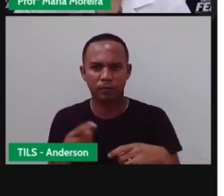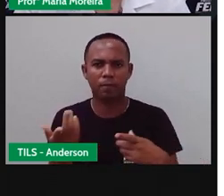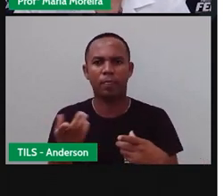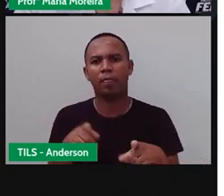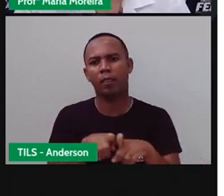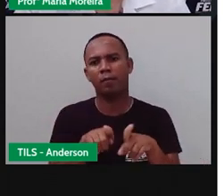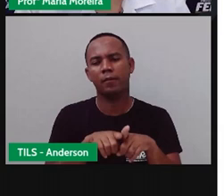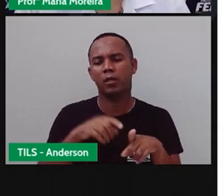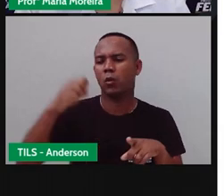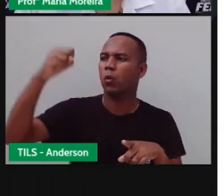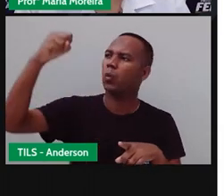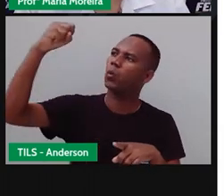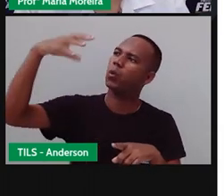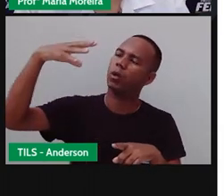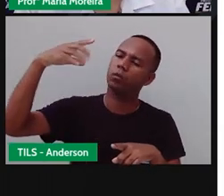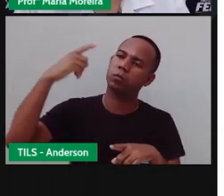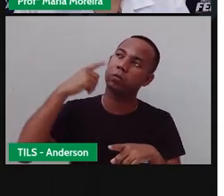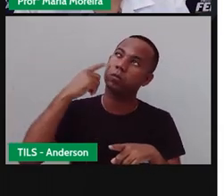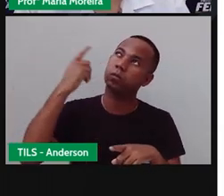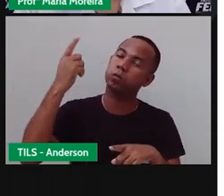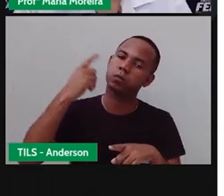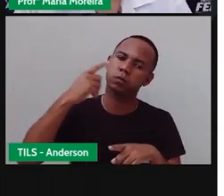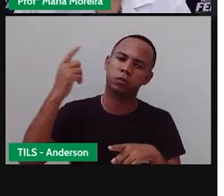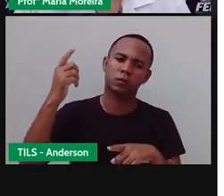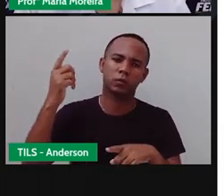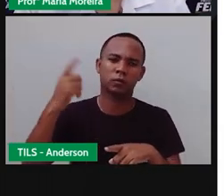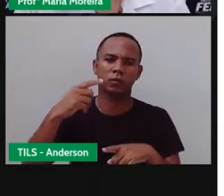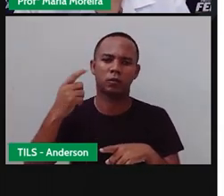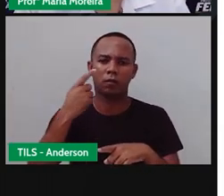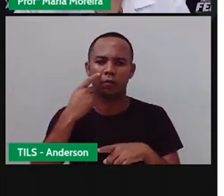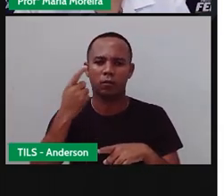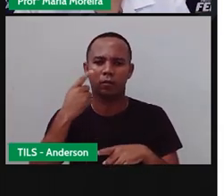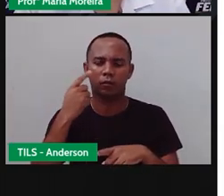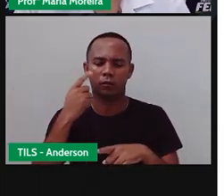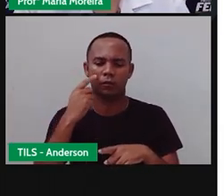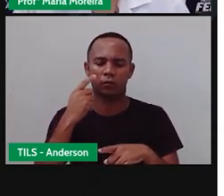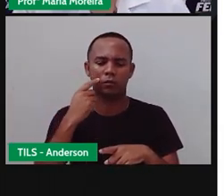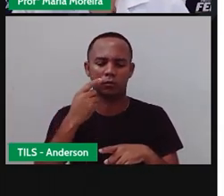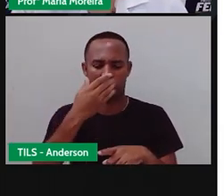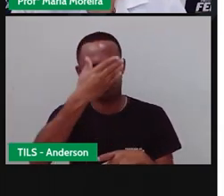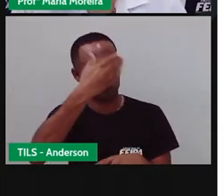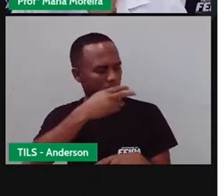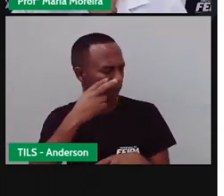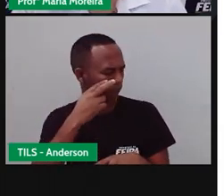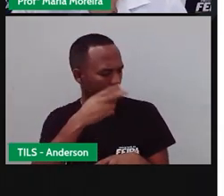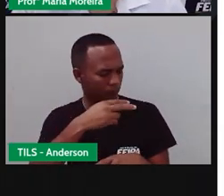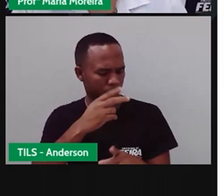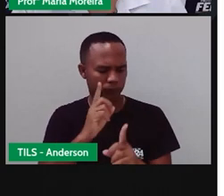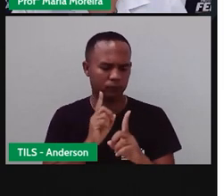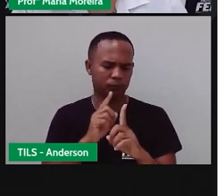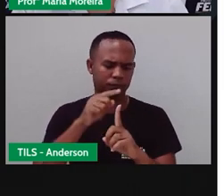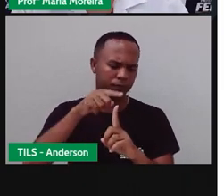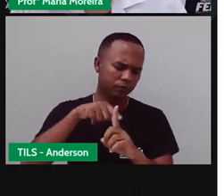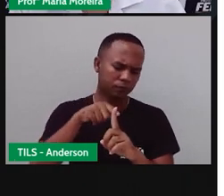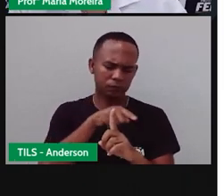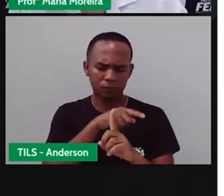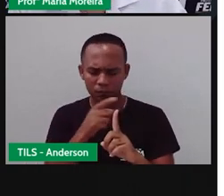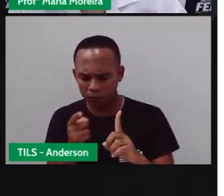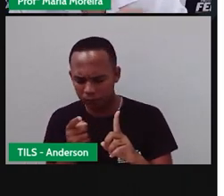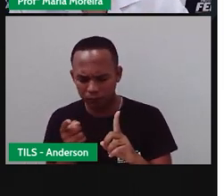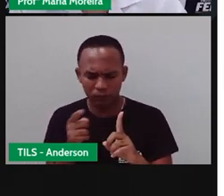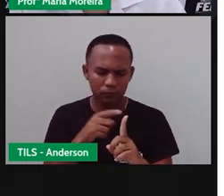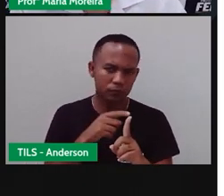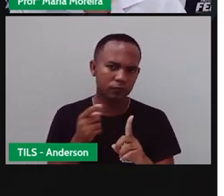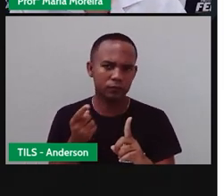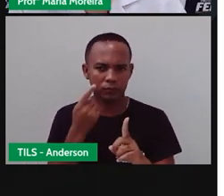de acordo com o quê? Com a sua própria sombra. Então, ele media o tempo e no início ele se baseava de